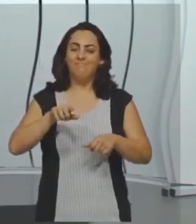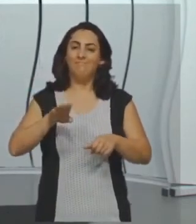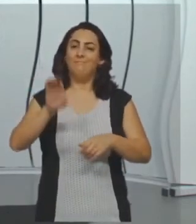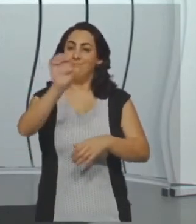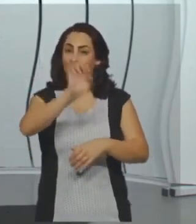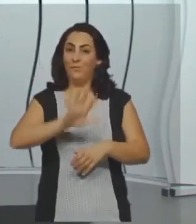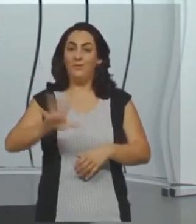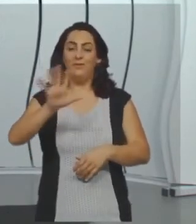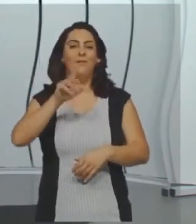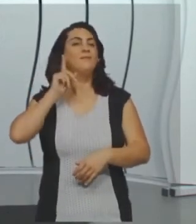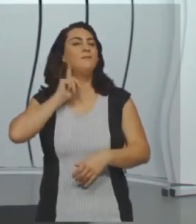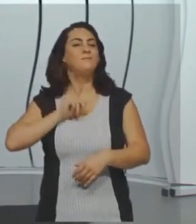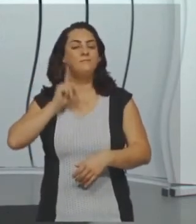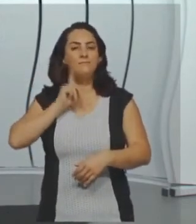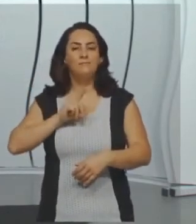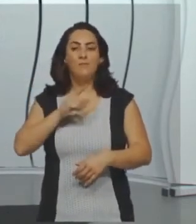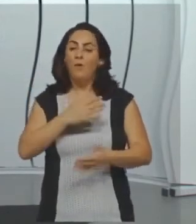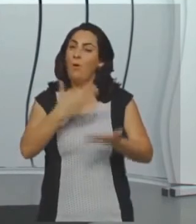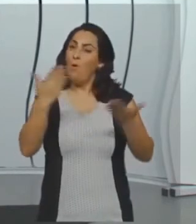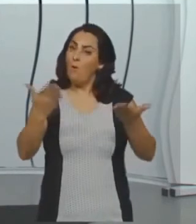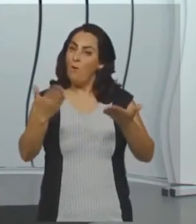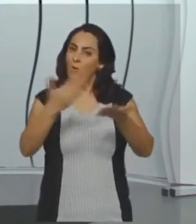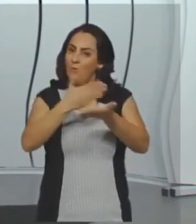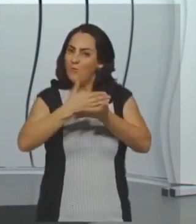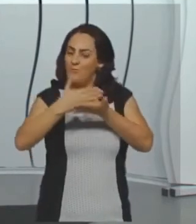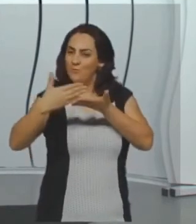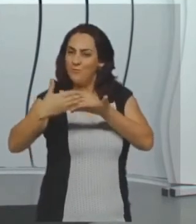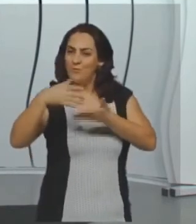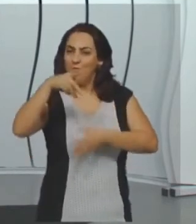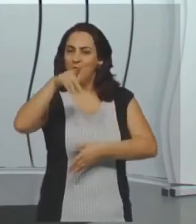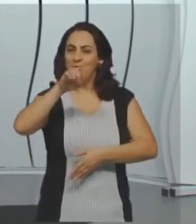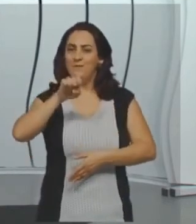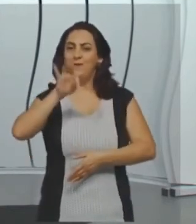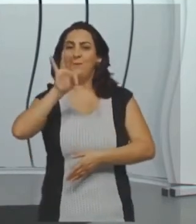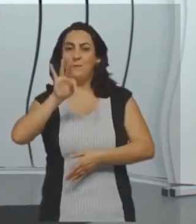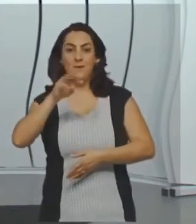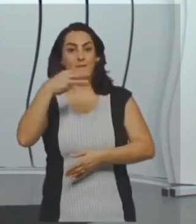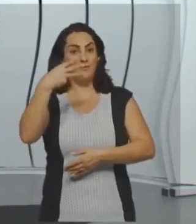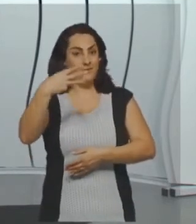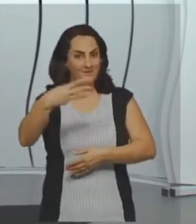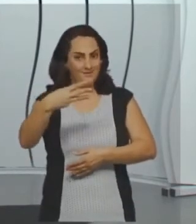estamos iniciando o PET 3 de matemática,